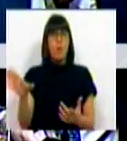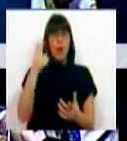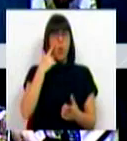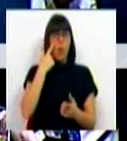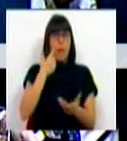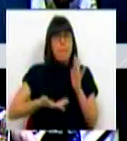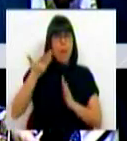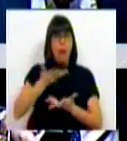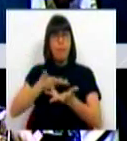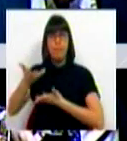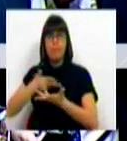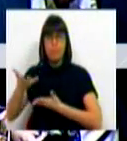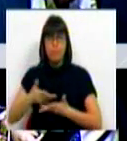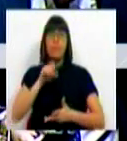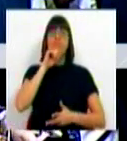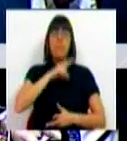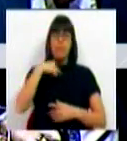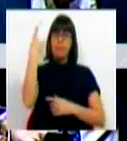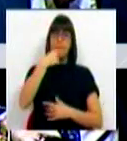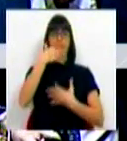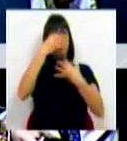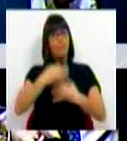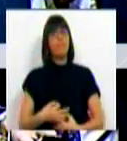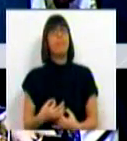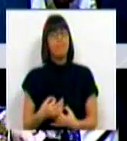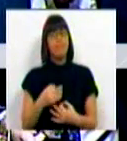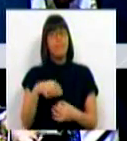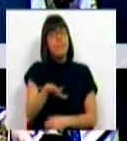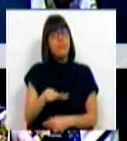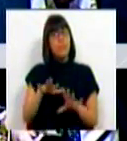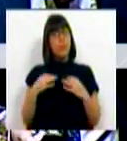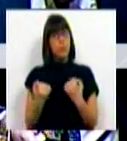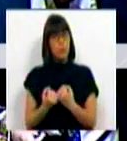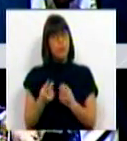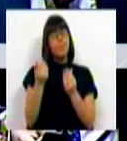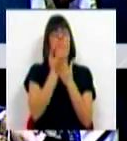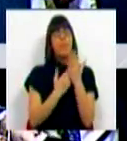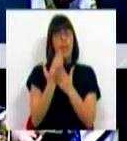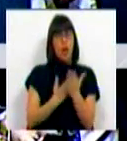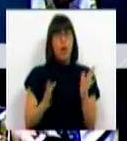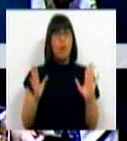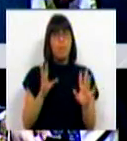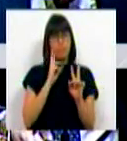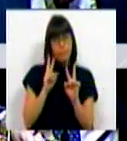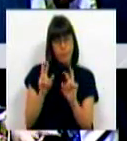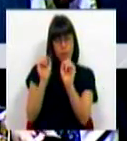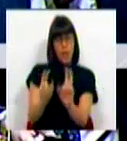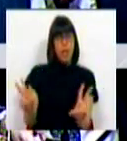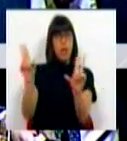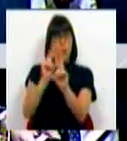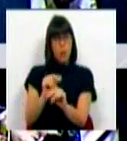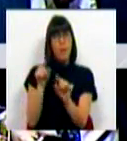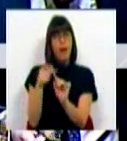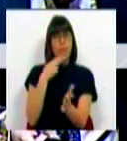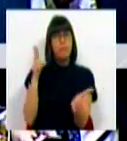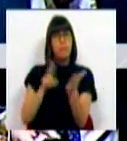conhecimento, que se pode, certamente, dignificar um contexto social e económico que olhe para a inovação como,